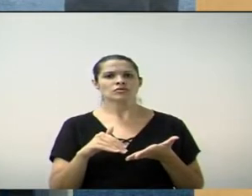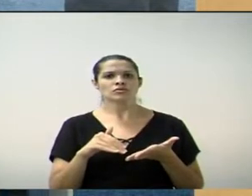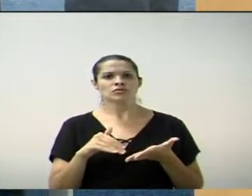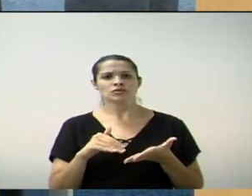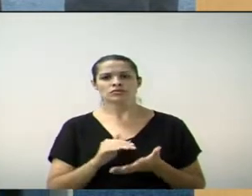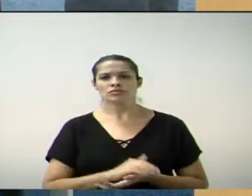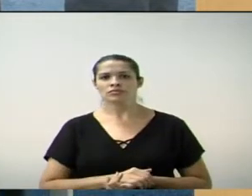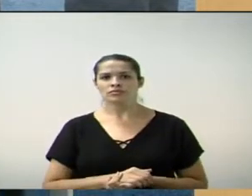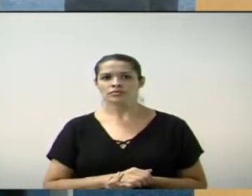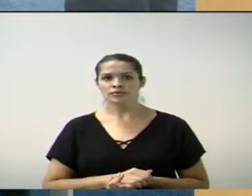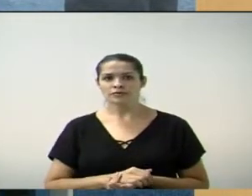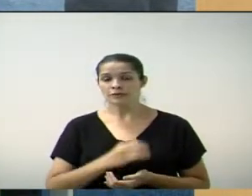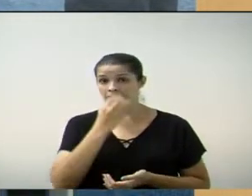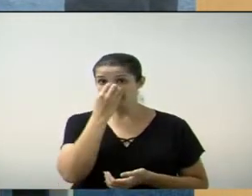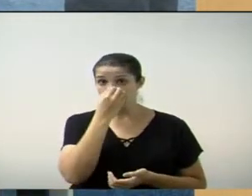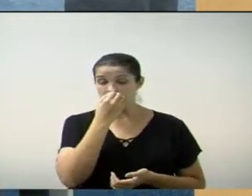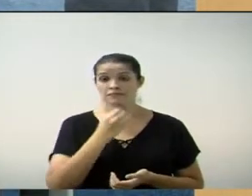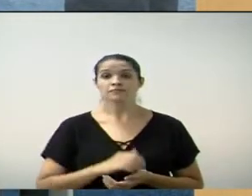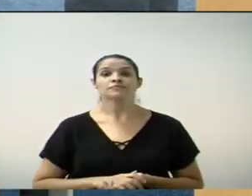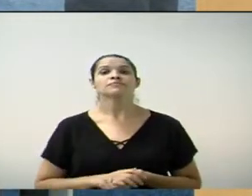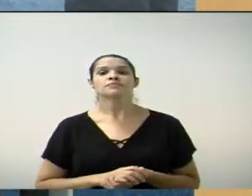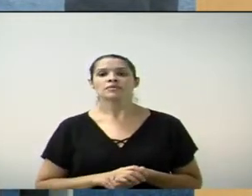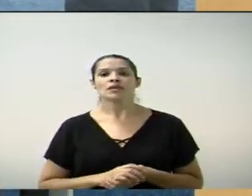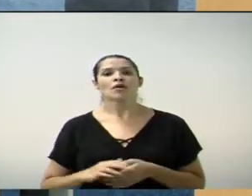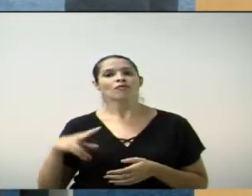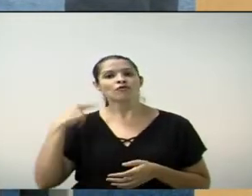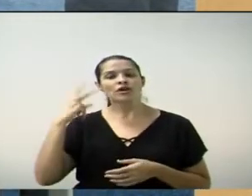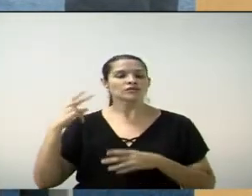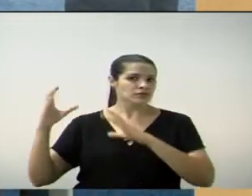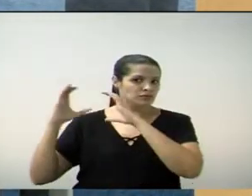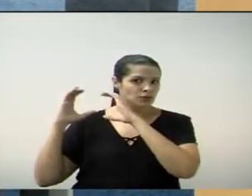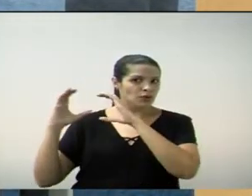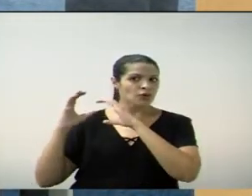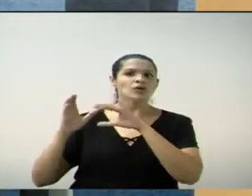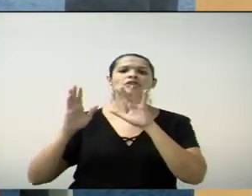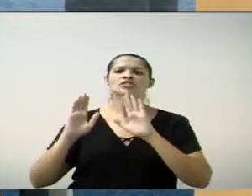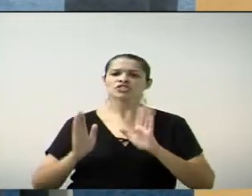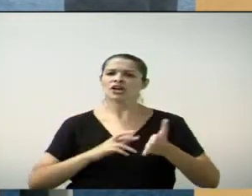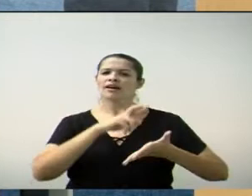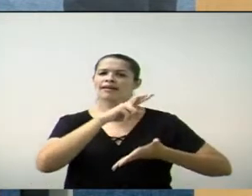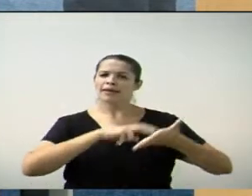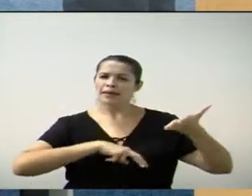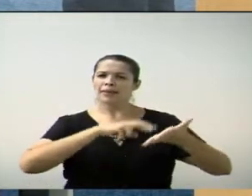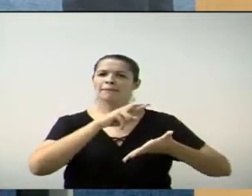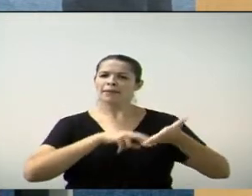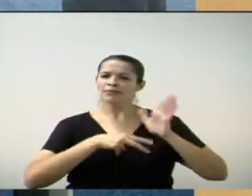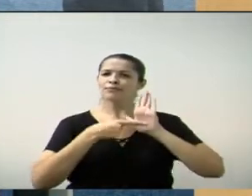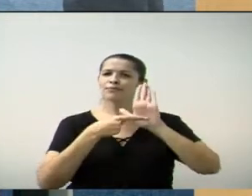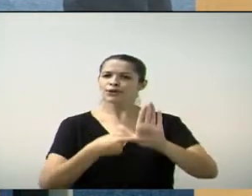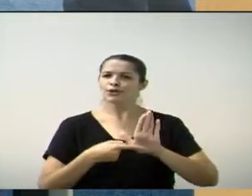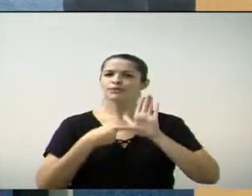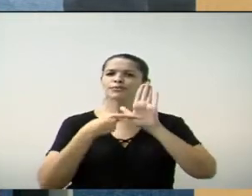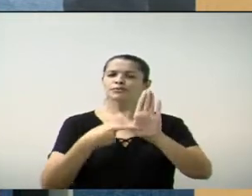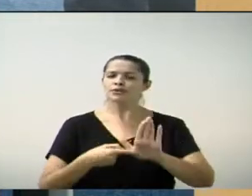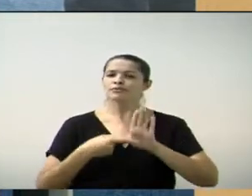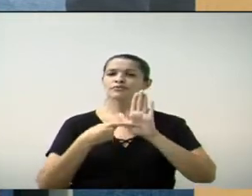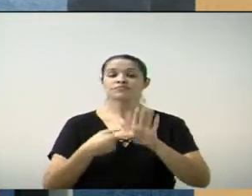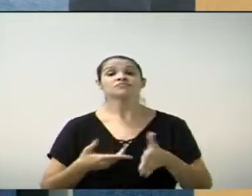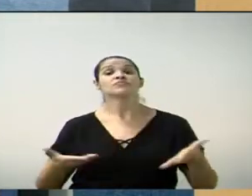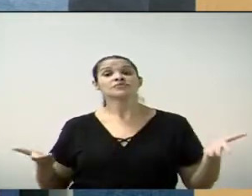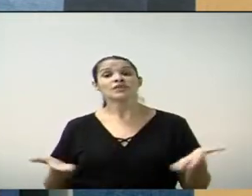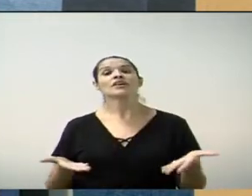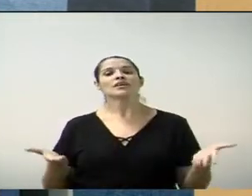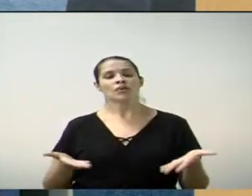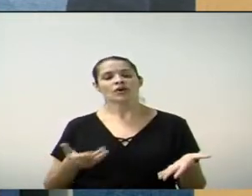DPBEA. Então, o vereador José Coco já tinha feito também algumas indicações, requerimentos. E, por esse motivo,